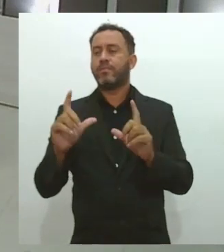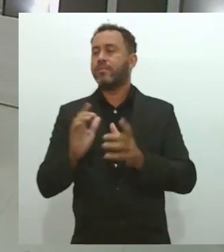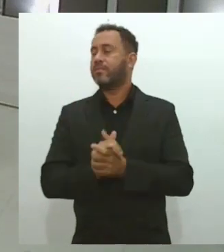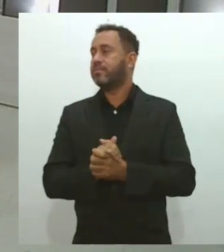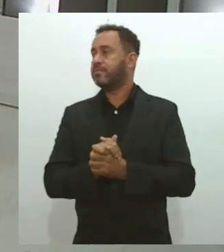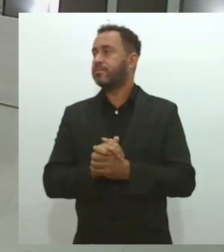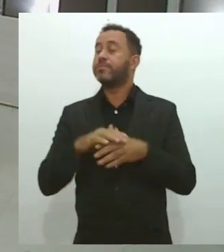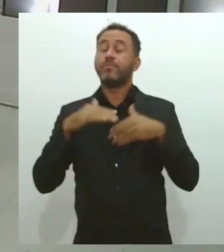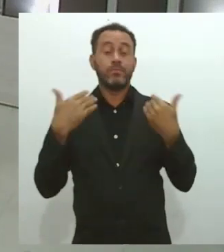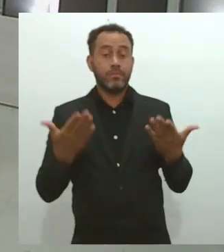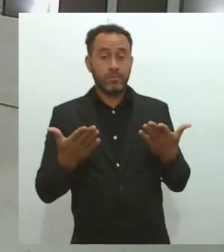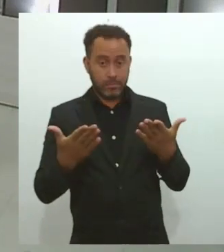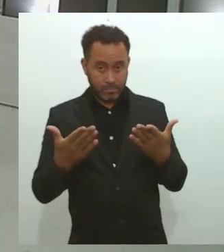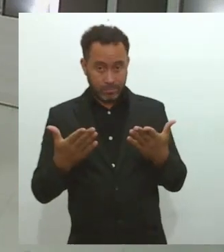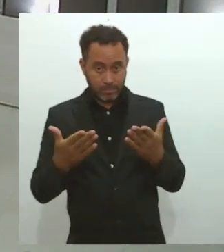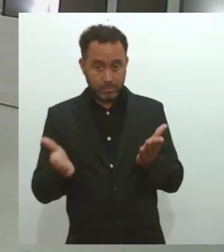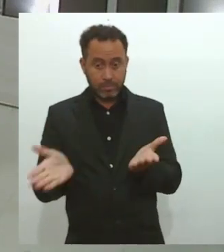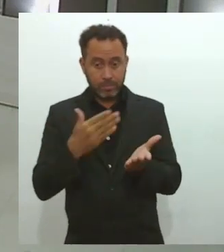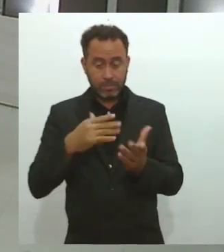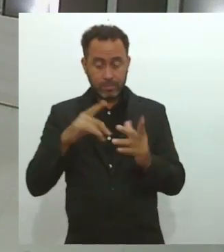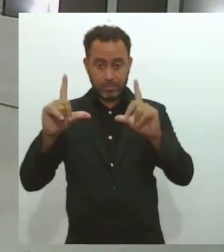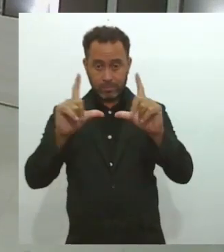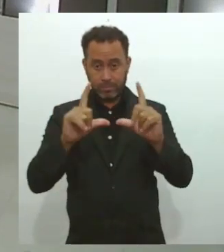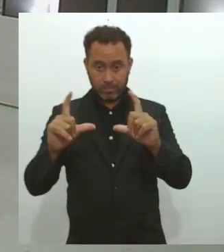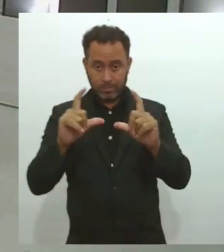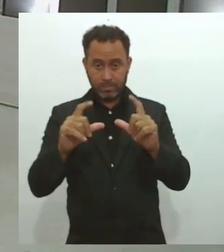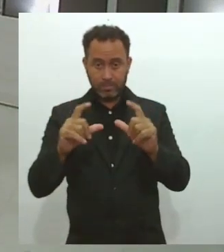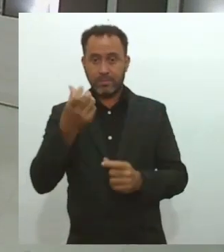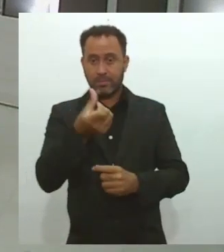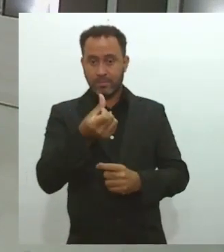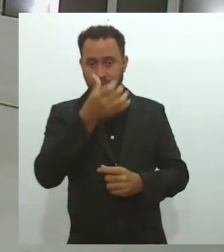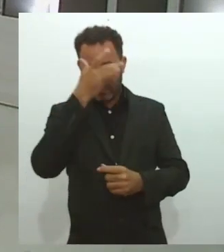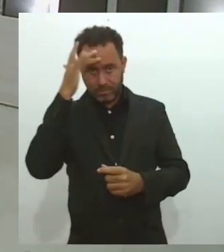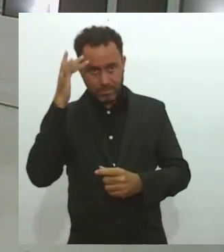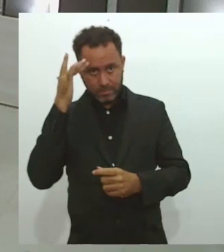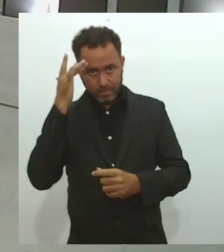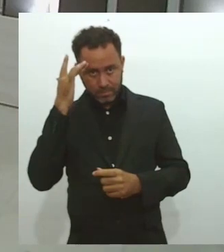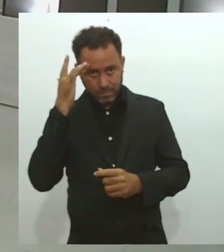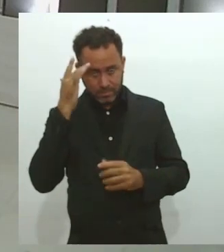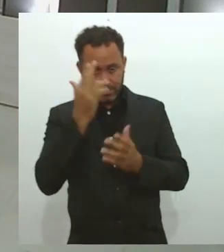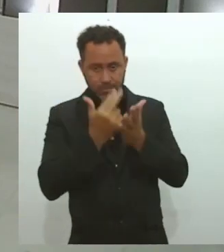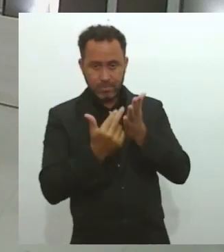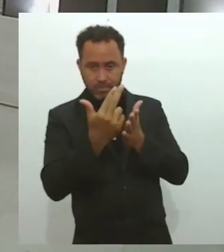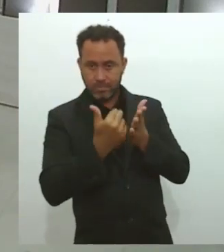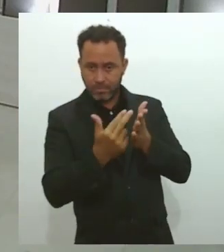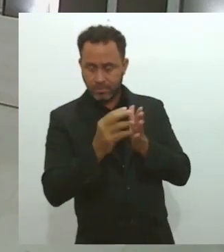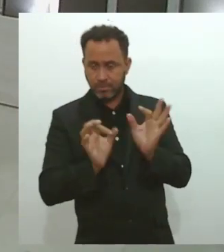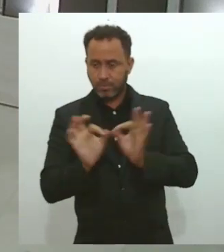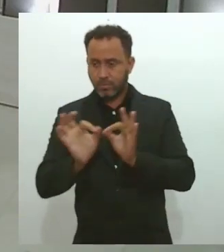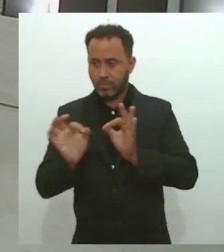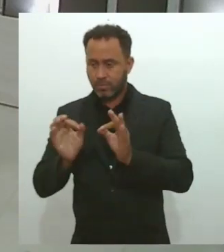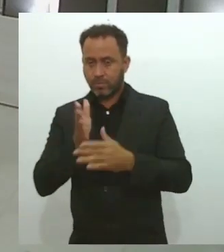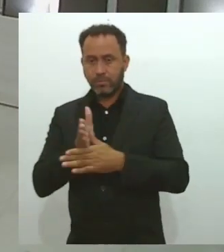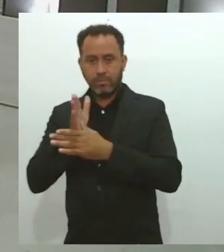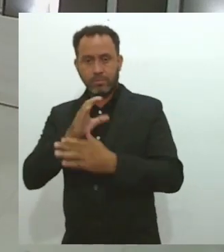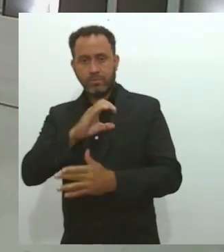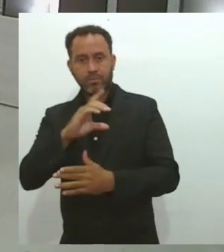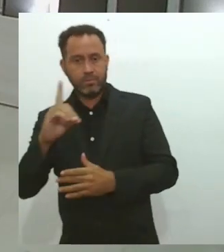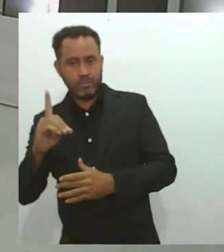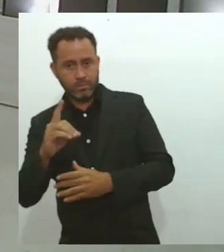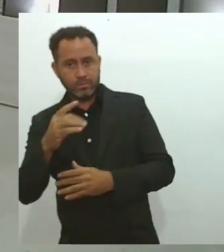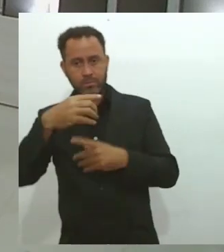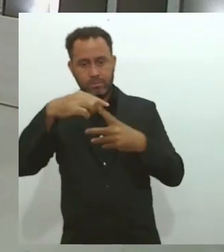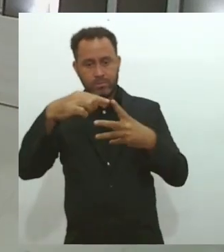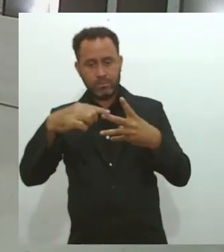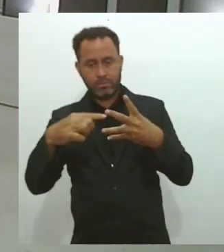Então, por trás desse álbum são seis pessoas, uma sendo advogado, outra sendo nosso coordenador de marketing, mais os produtores, são quatro